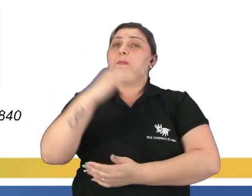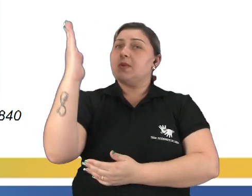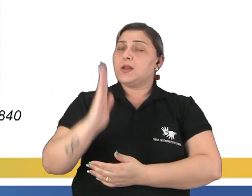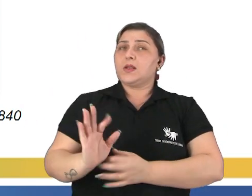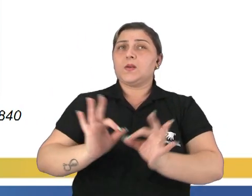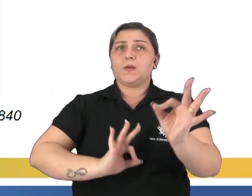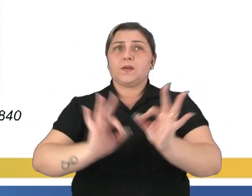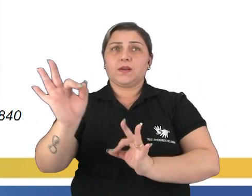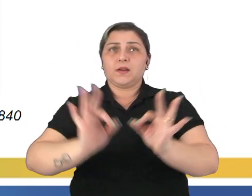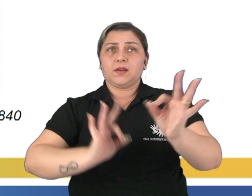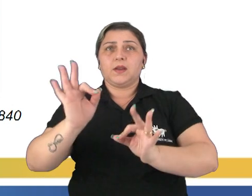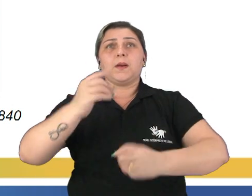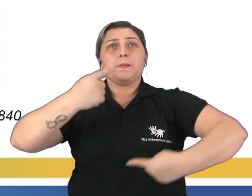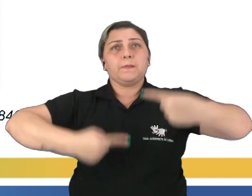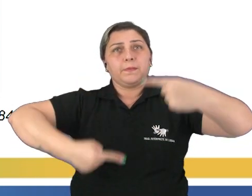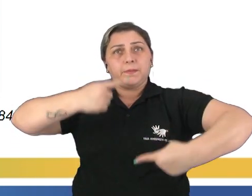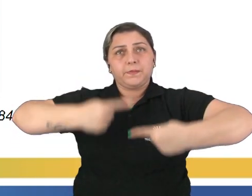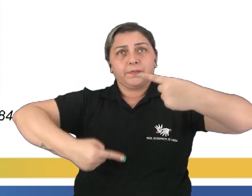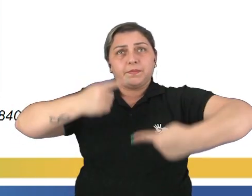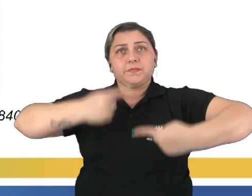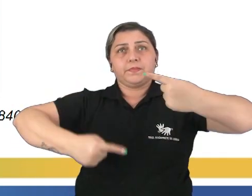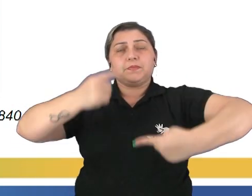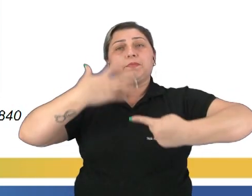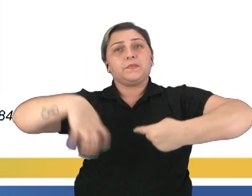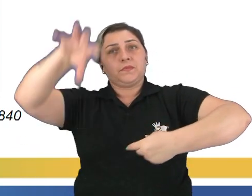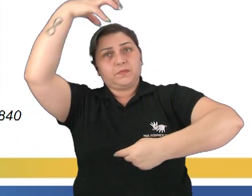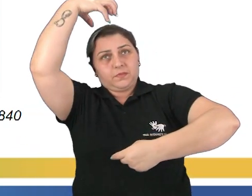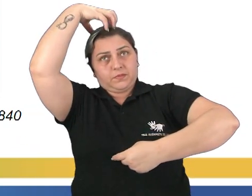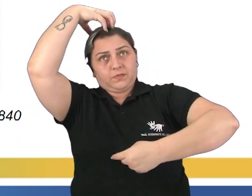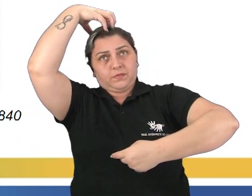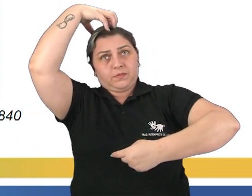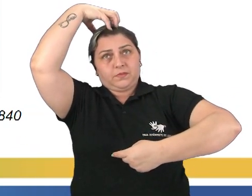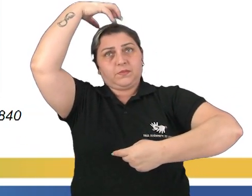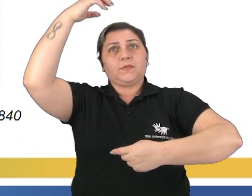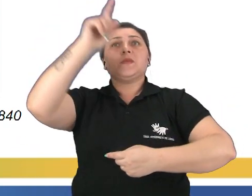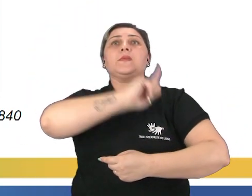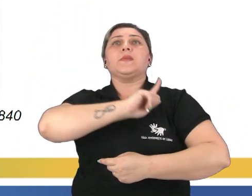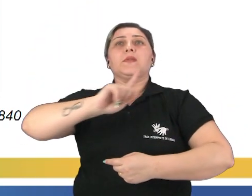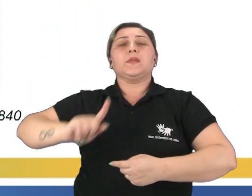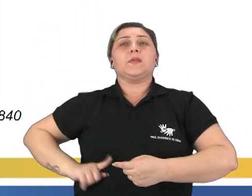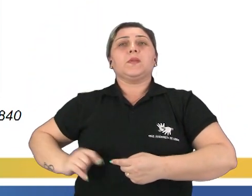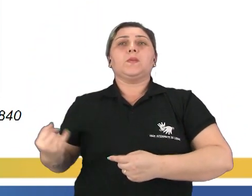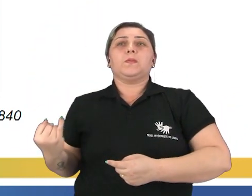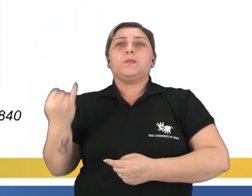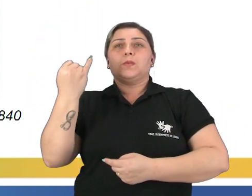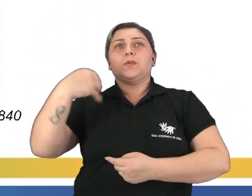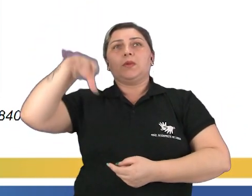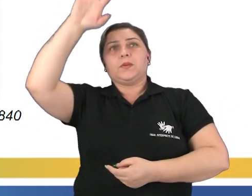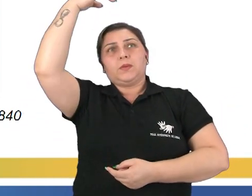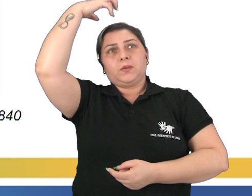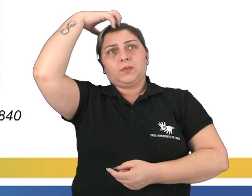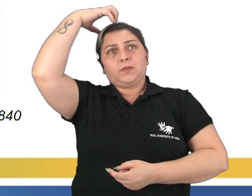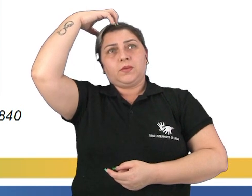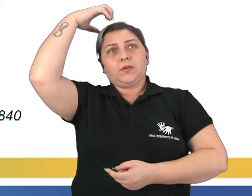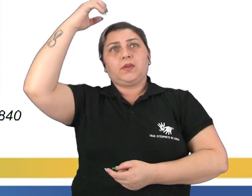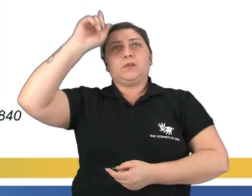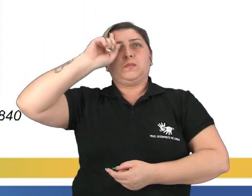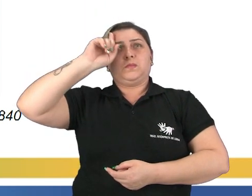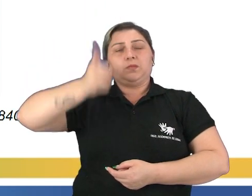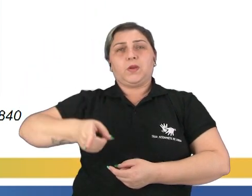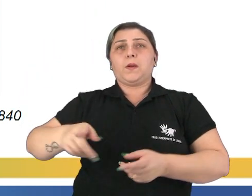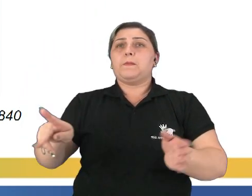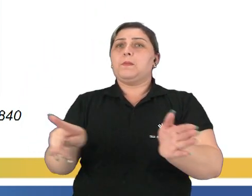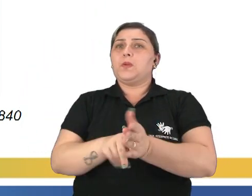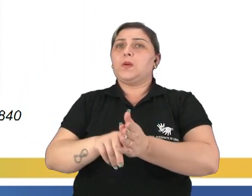organizou-se politicamente como uma monarquia, sendo governado por um imperador, cujo poder